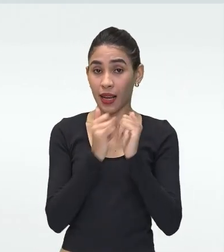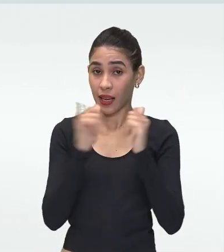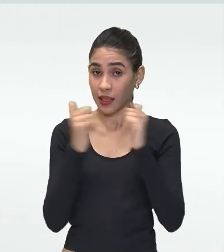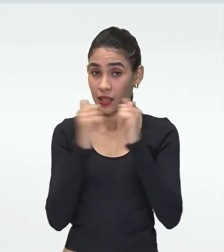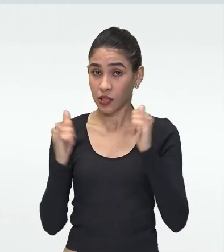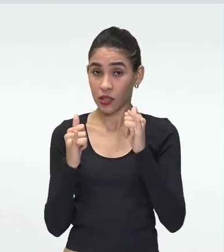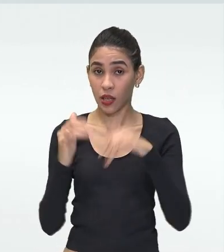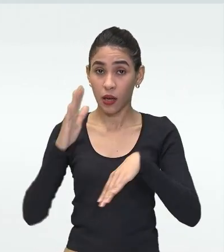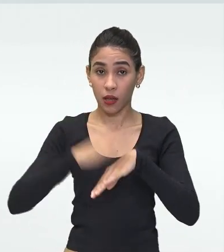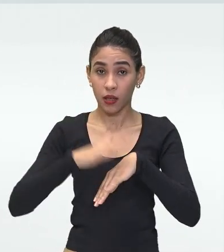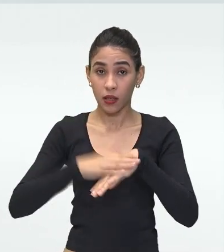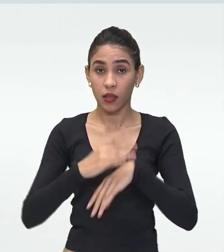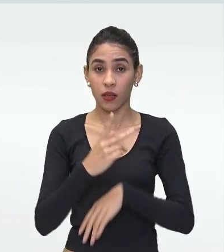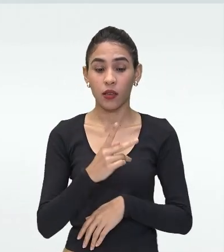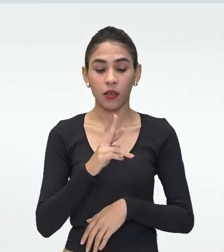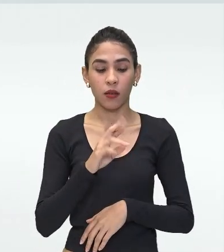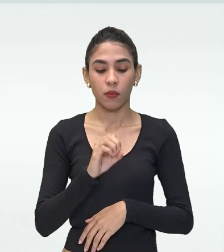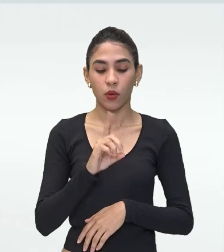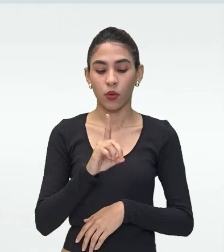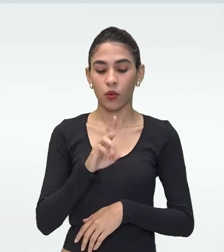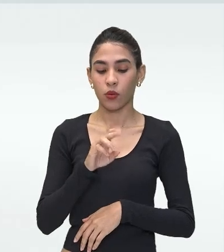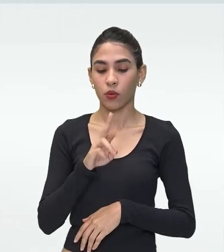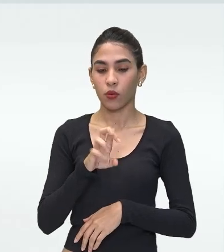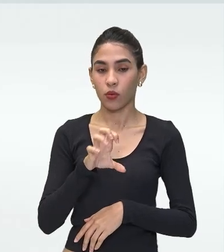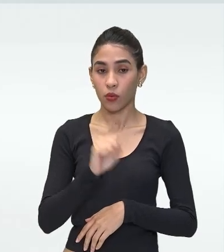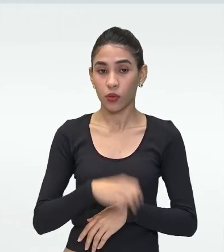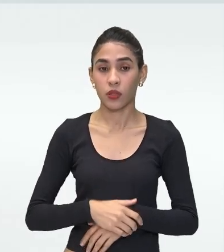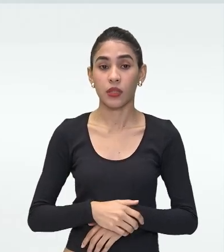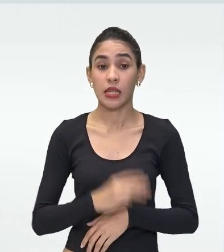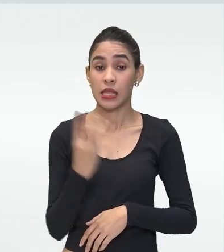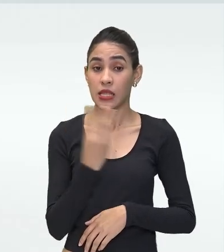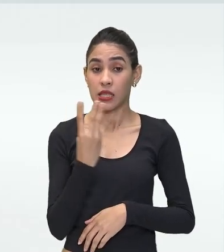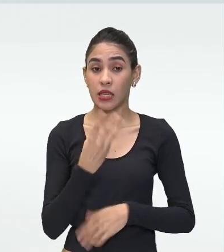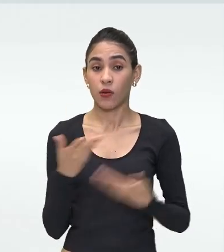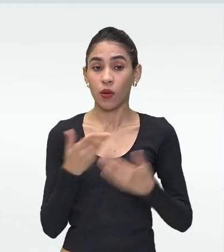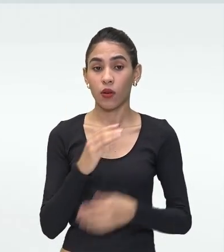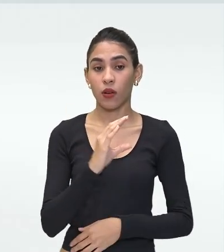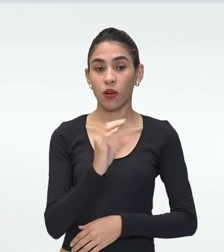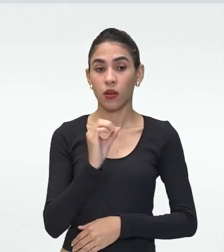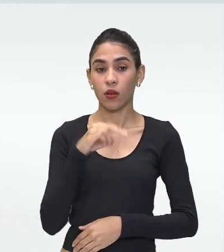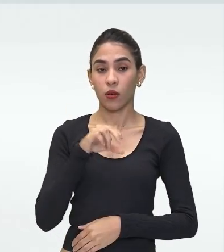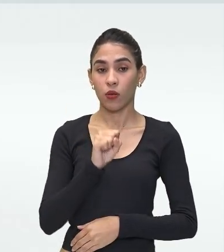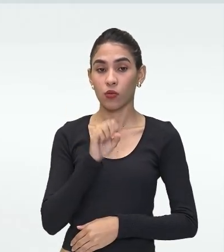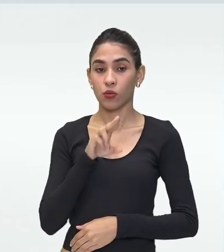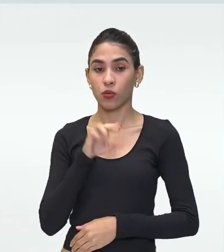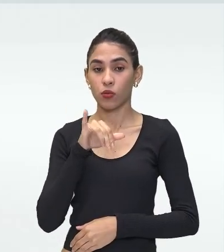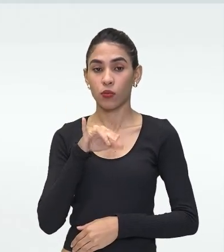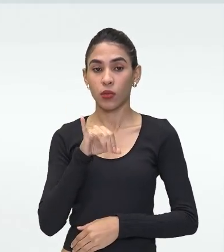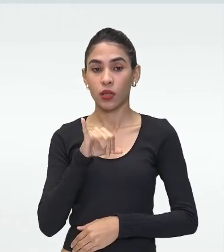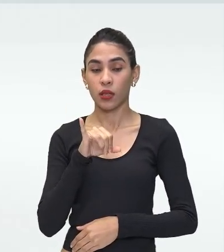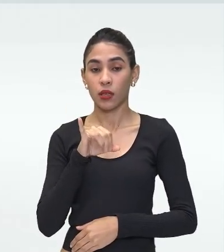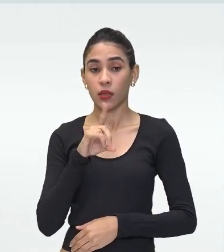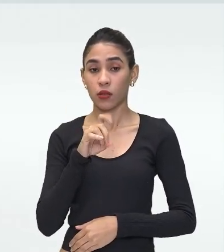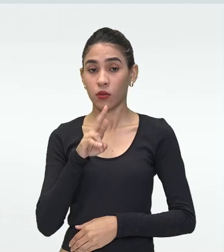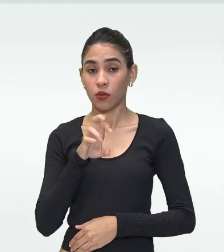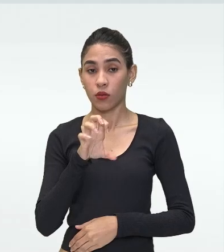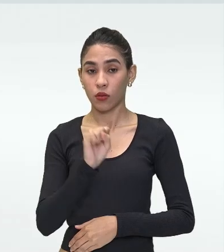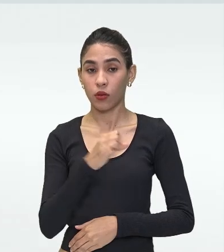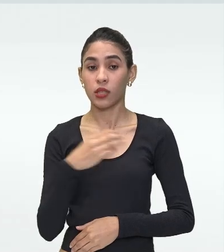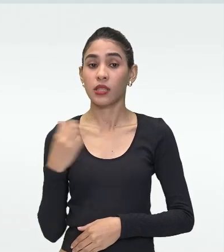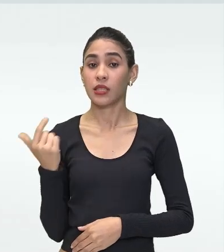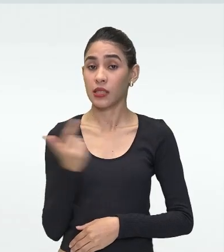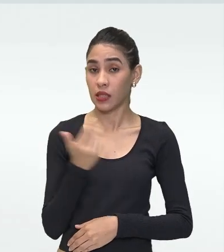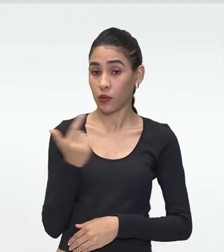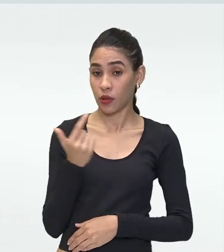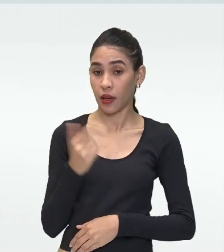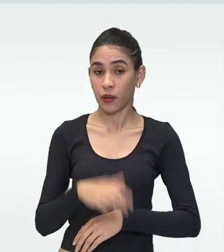Acima dos consumidores primários Nós temos os consumidores secundários Seguindo aqui a ordem Dessa pirâmide Que está